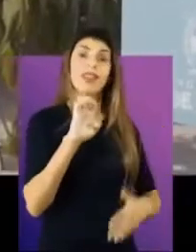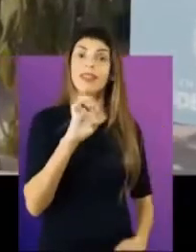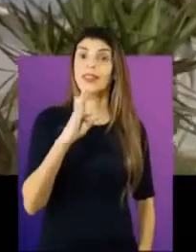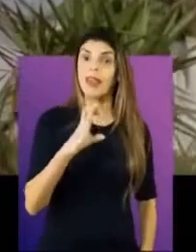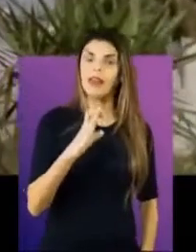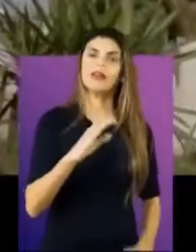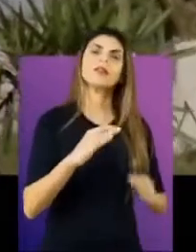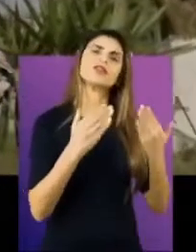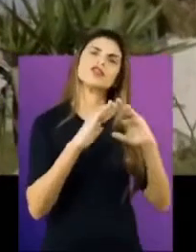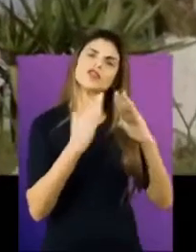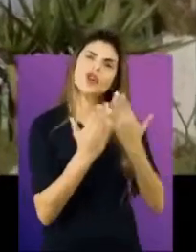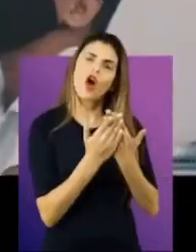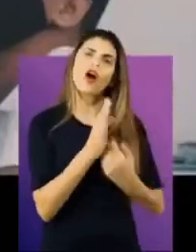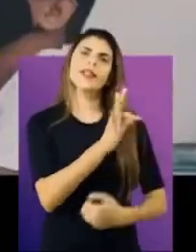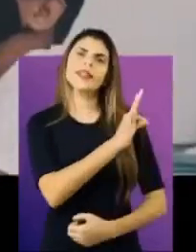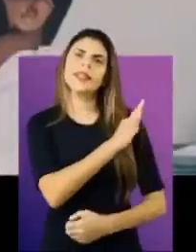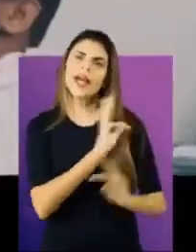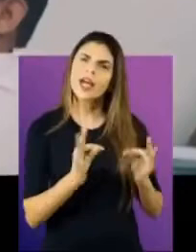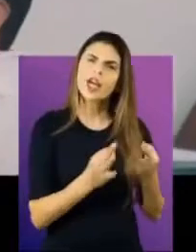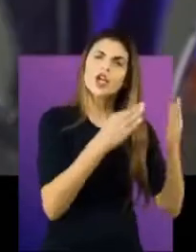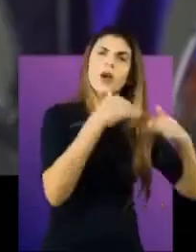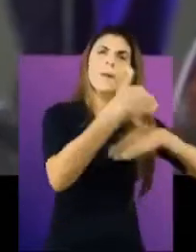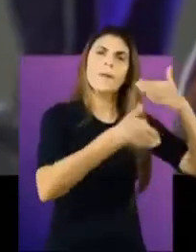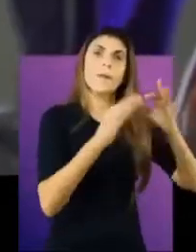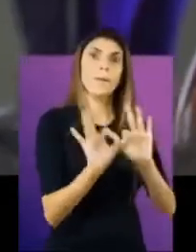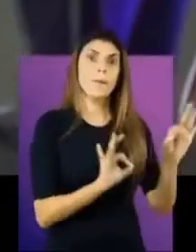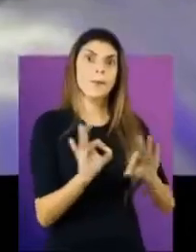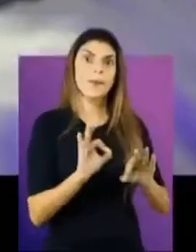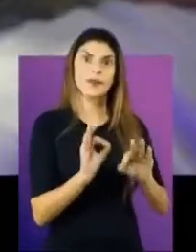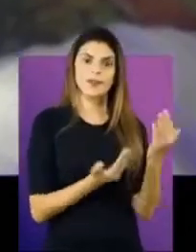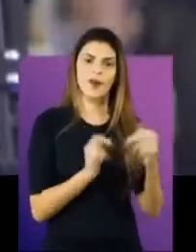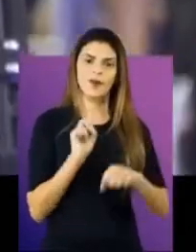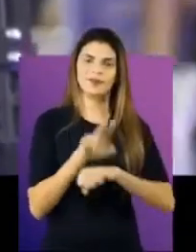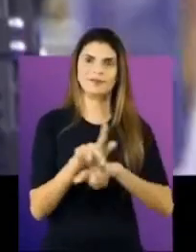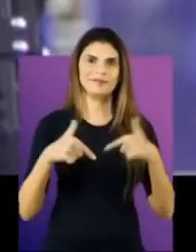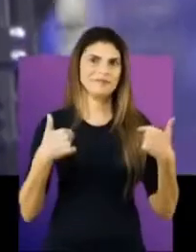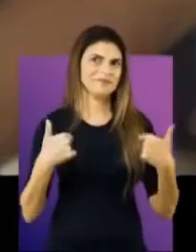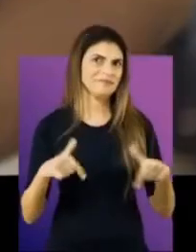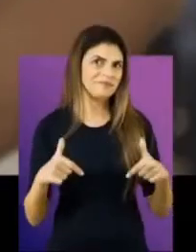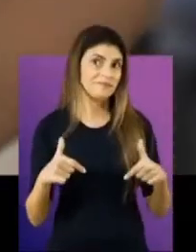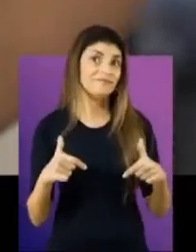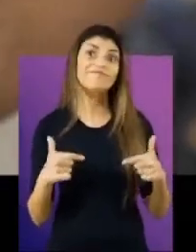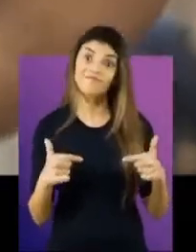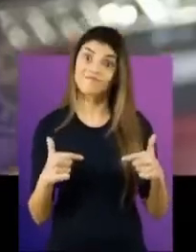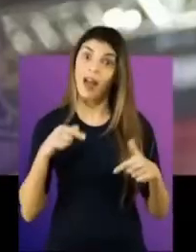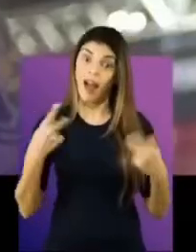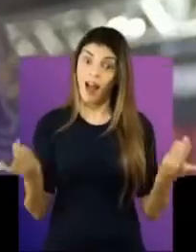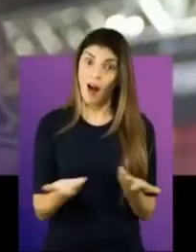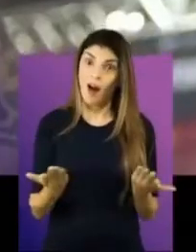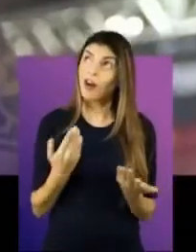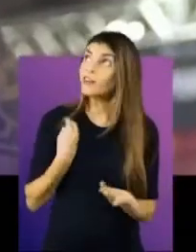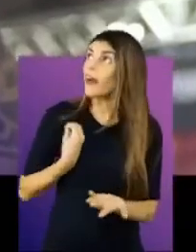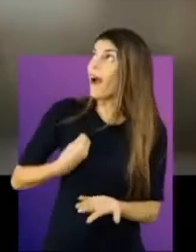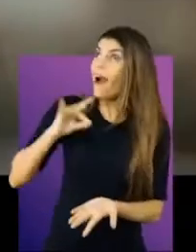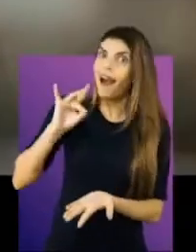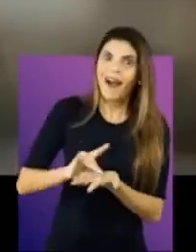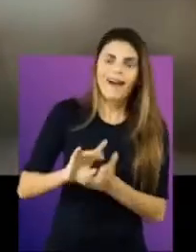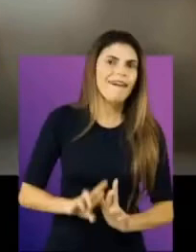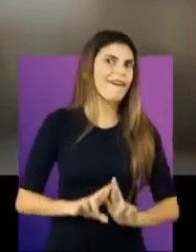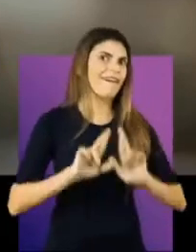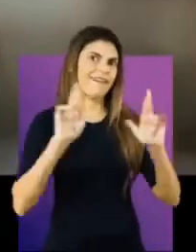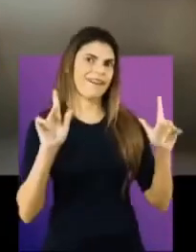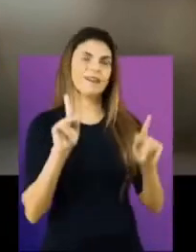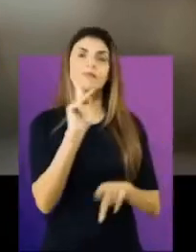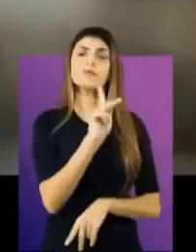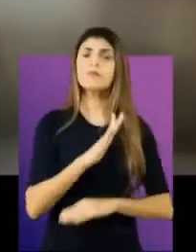estão sendo transformados em E-TECs, com tecnologia para estimular e preparar os jovens para o novo mercado de trabalho. Porque o